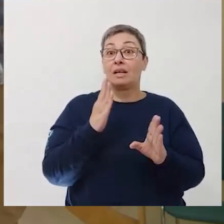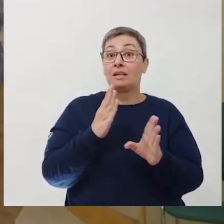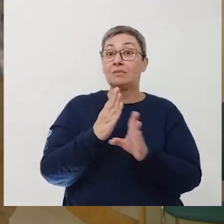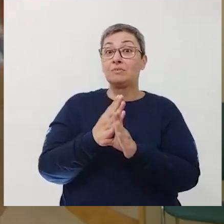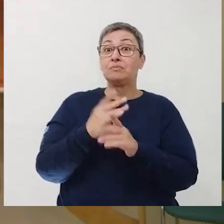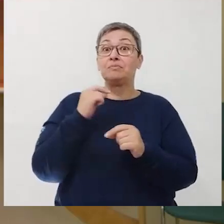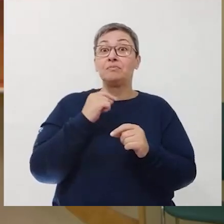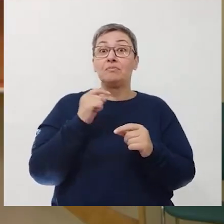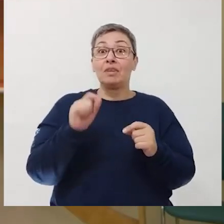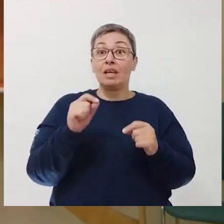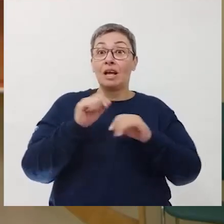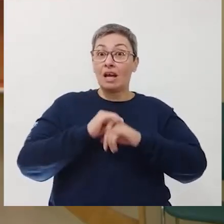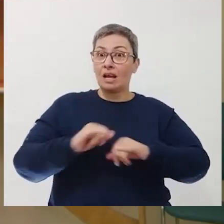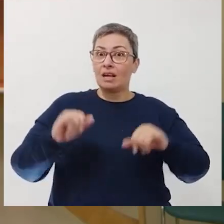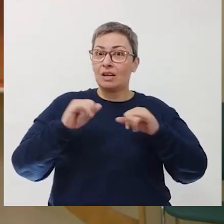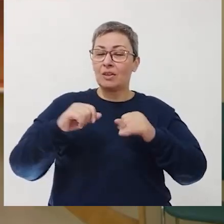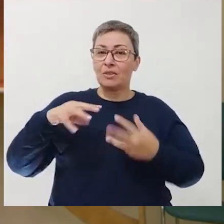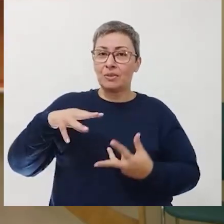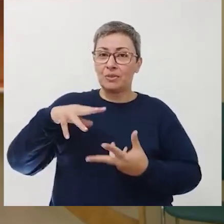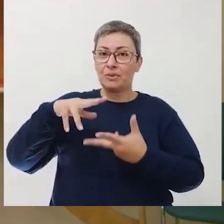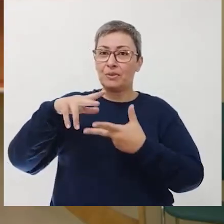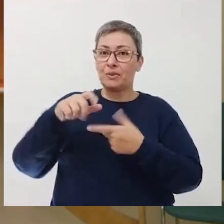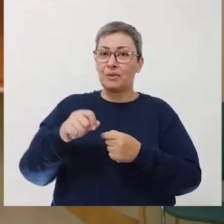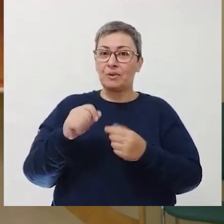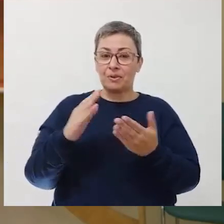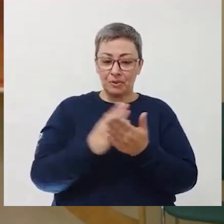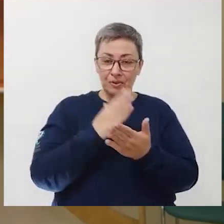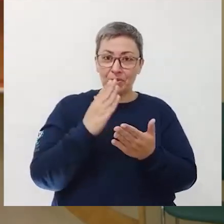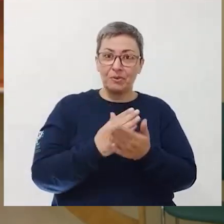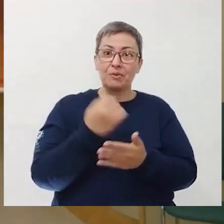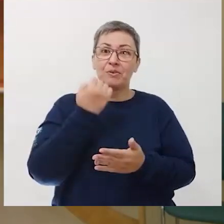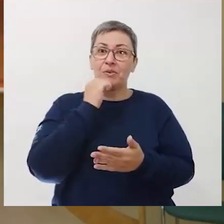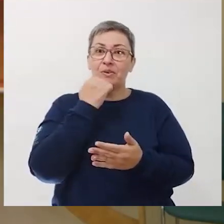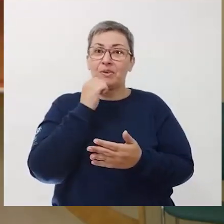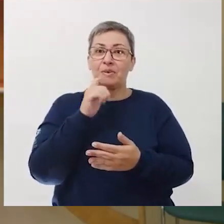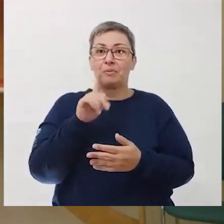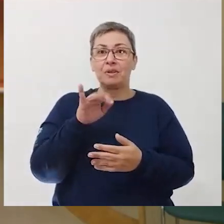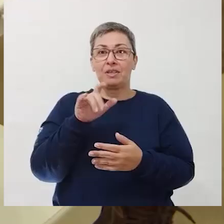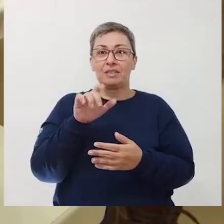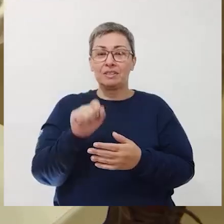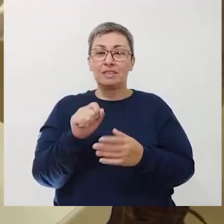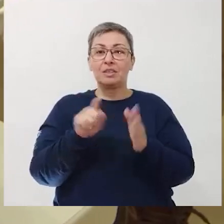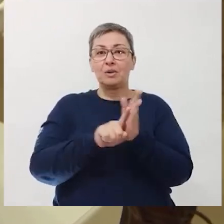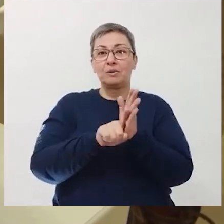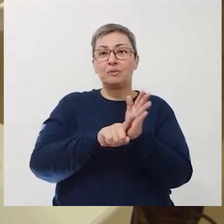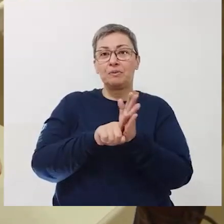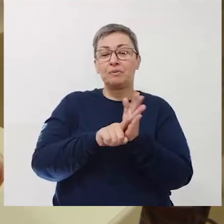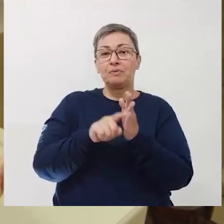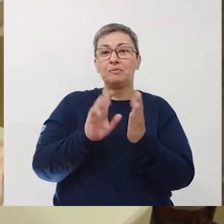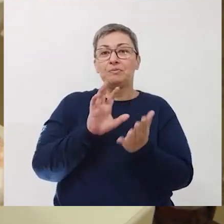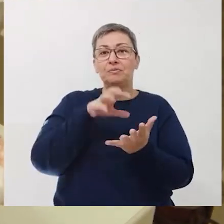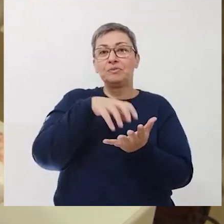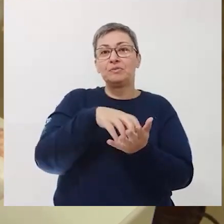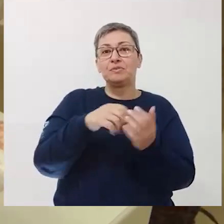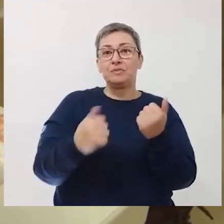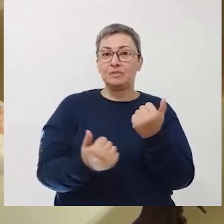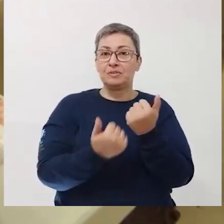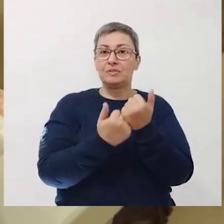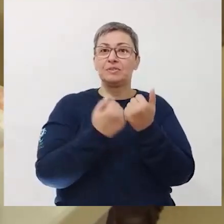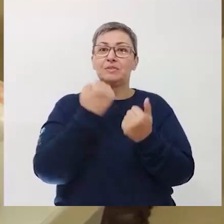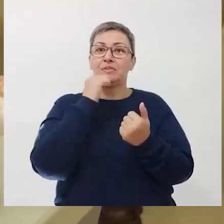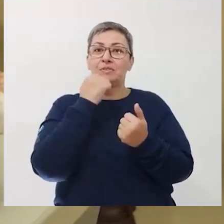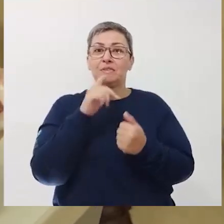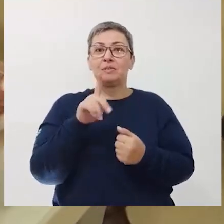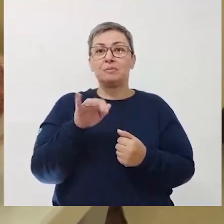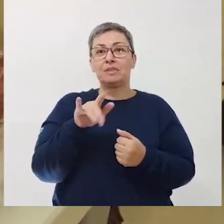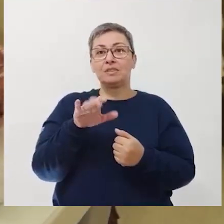A descoberta acaba de ser anunciada para o mundo no periódico científico Pierre Jay, pelos pesquisadores do Centro de Apoio